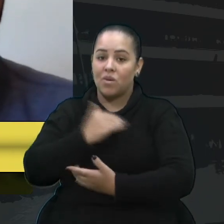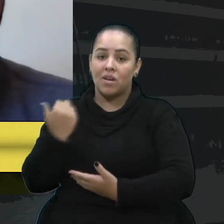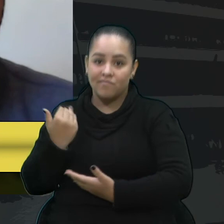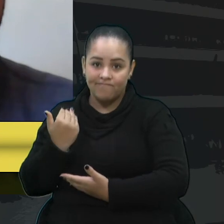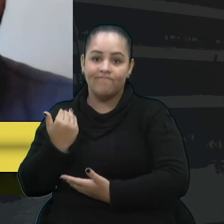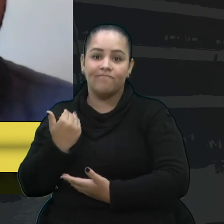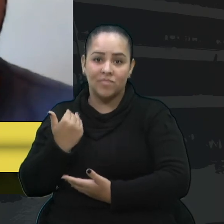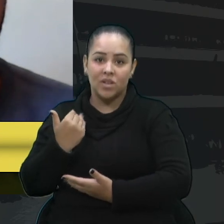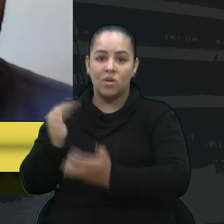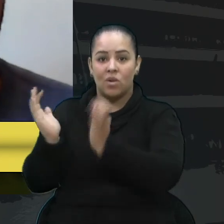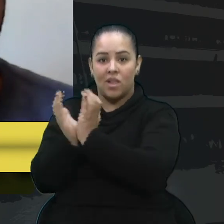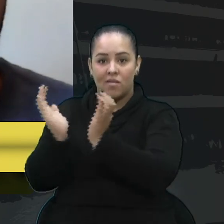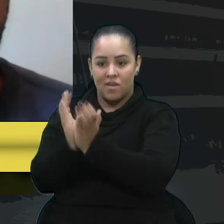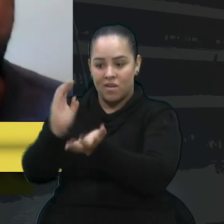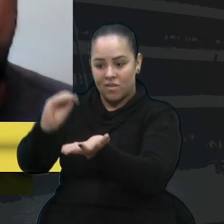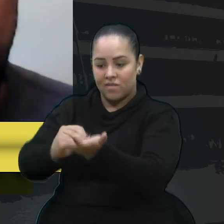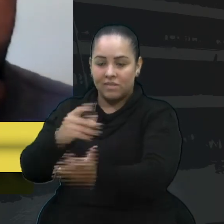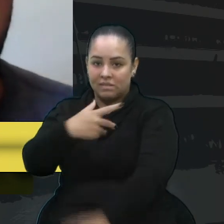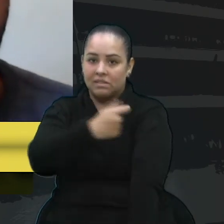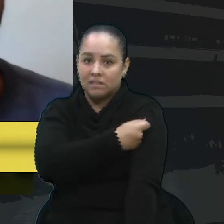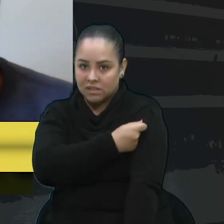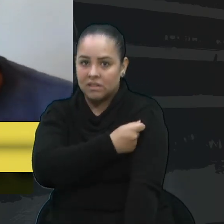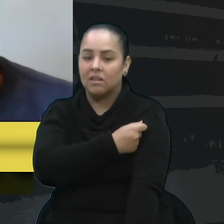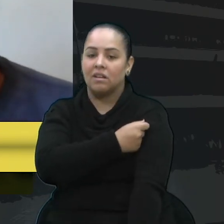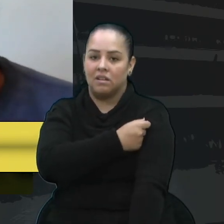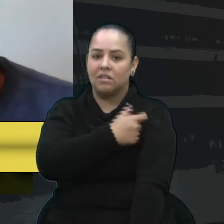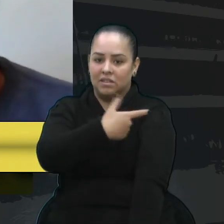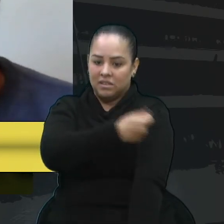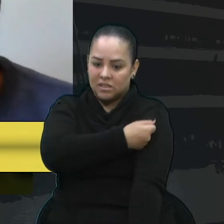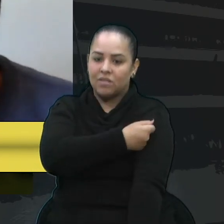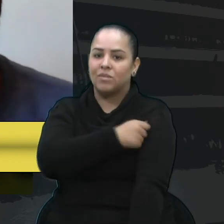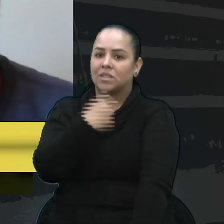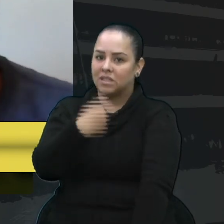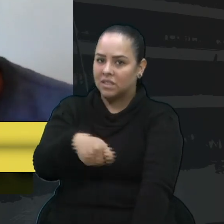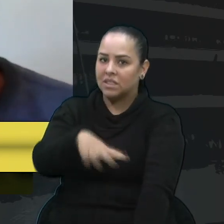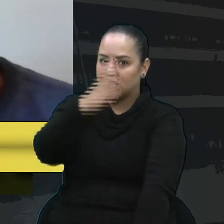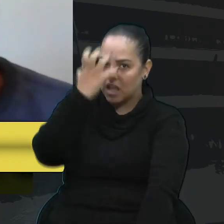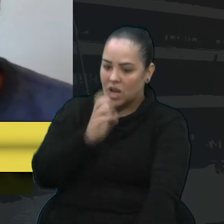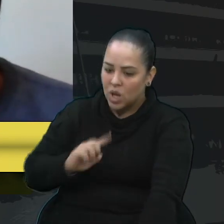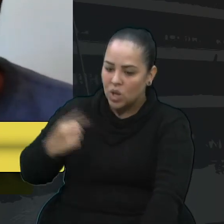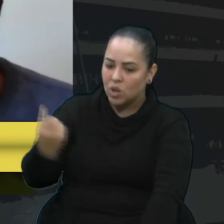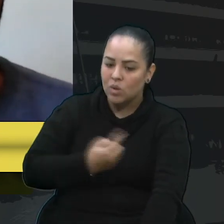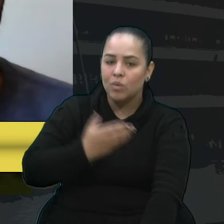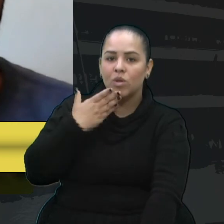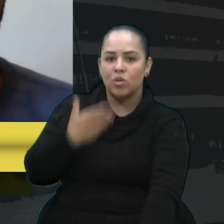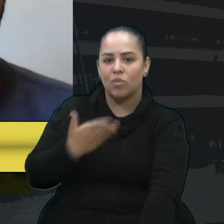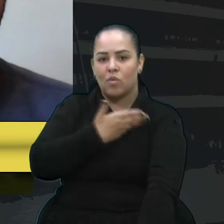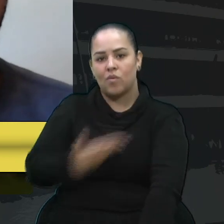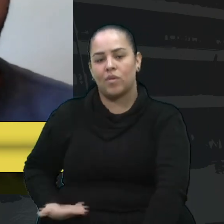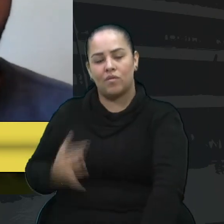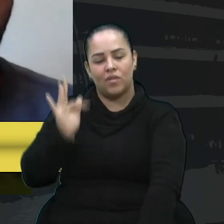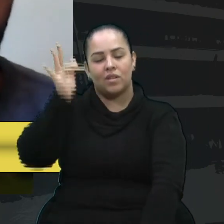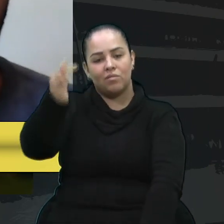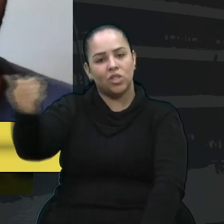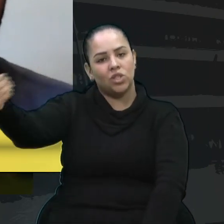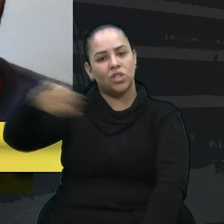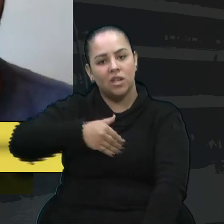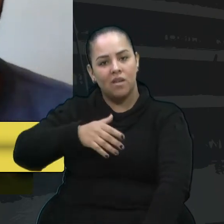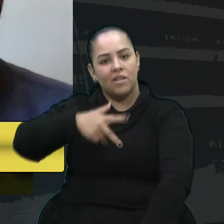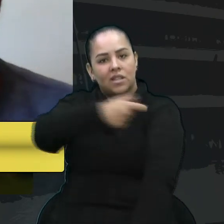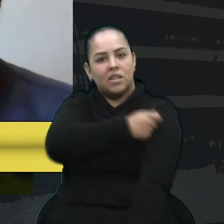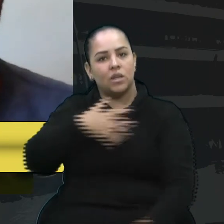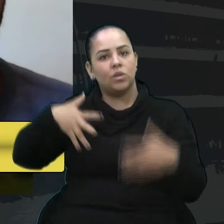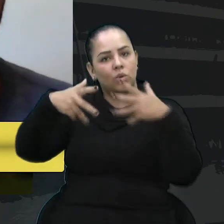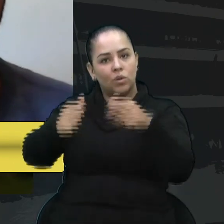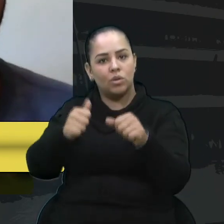vacina, né? Que essa vacinação seja célere e que nós, né, cobremos do governo federal, para quem chega em vacinas, a todos os profissionais